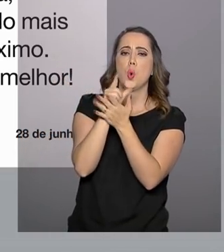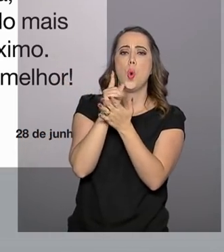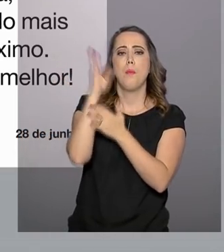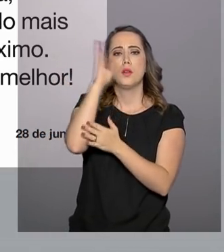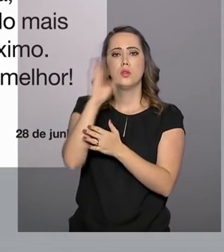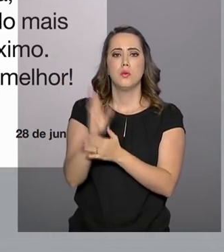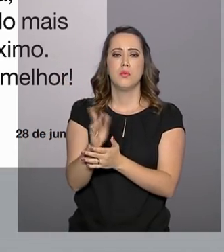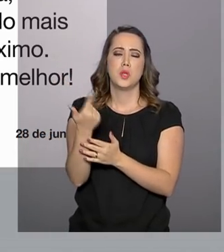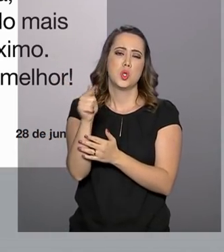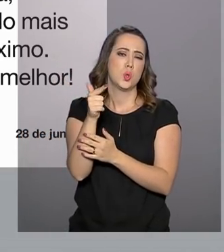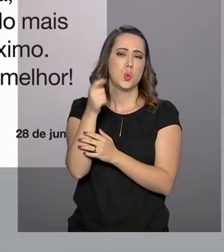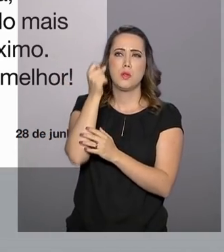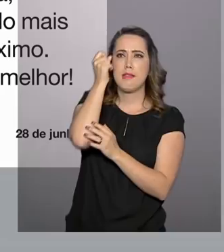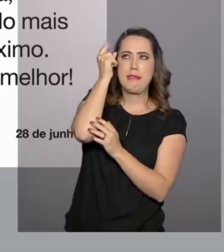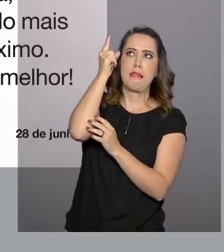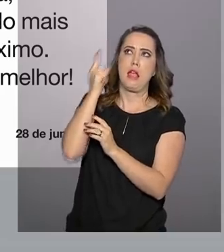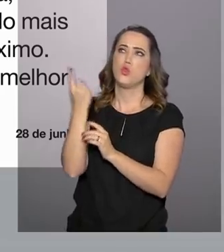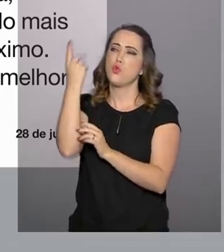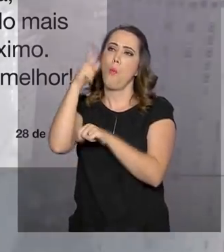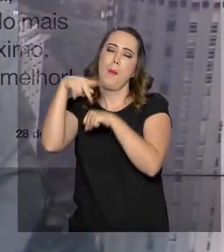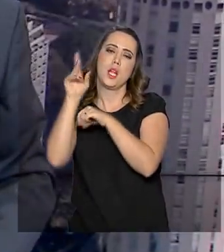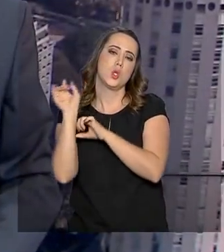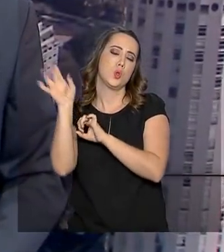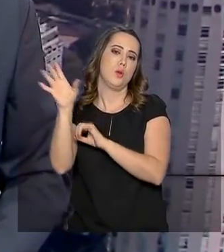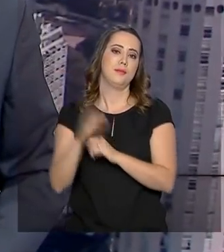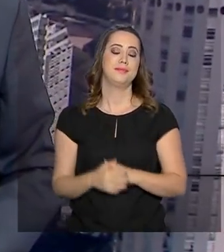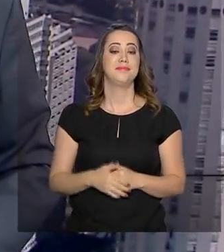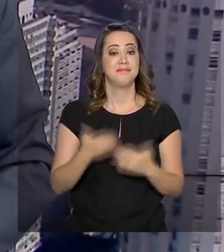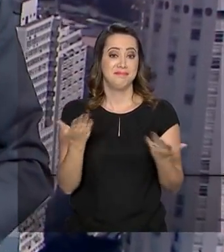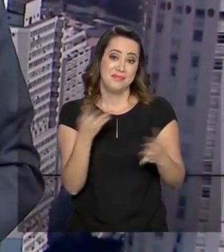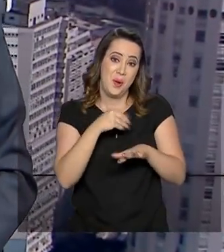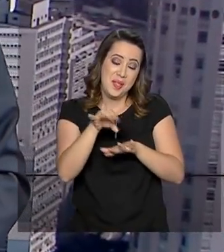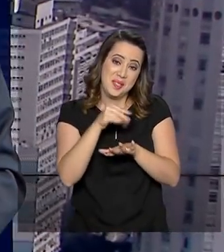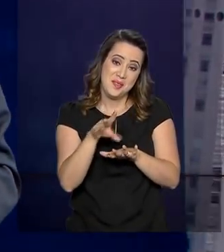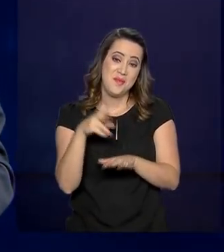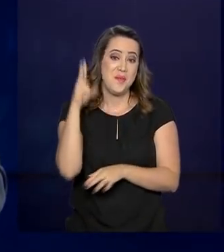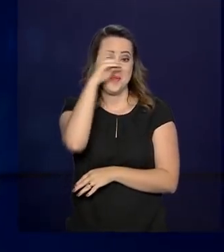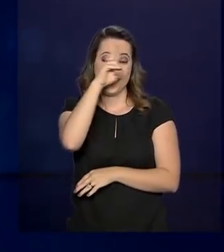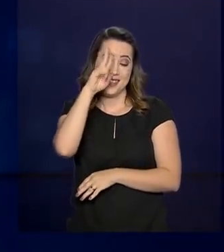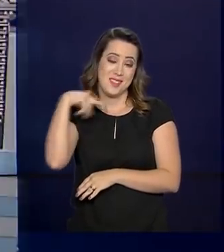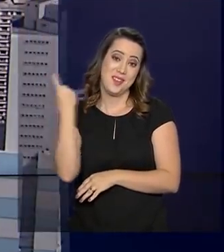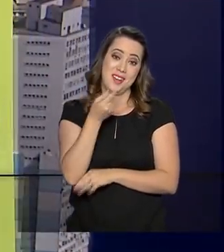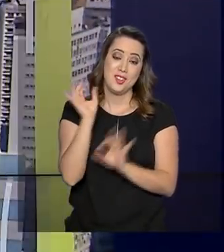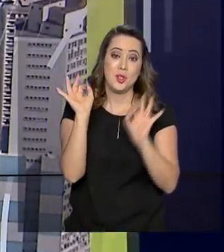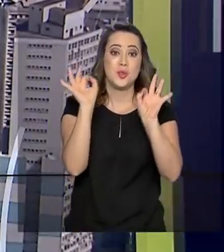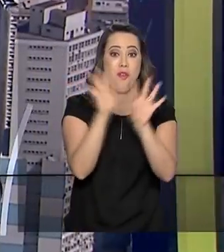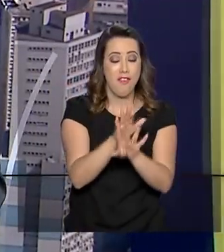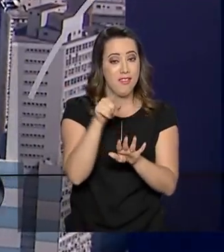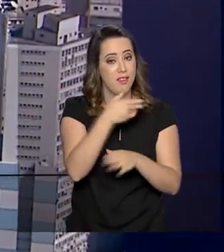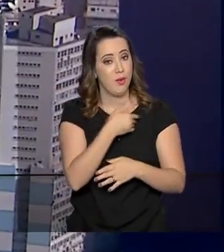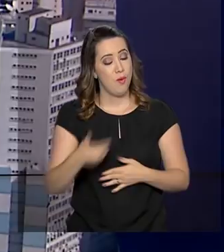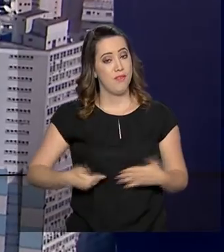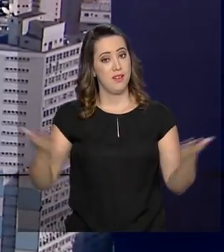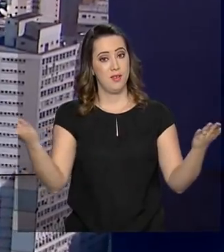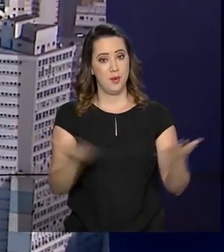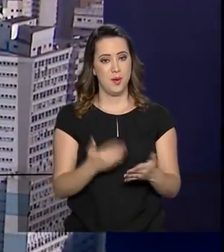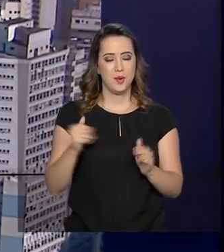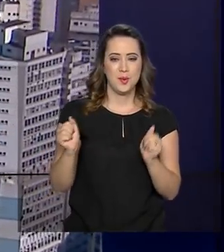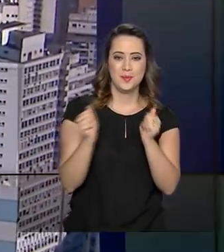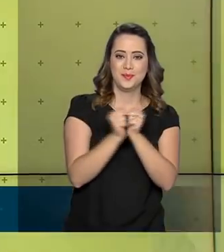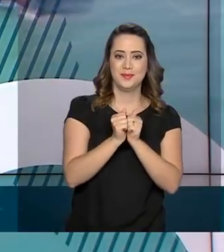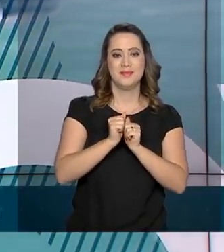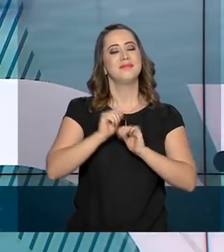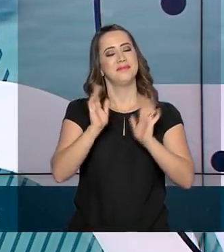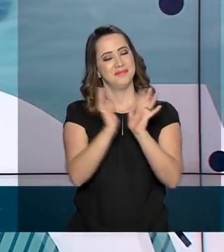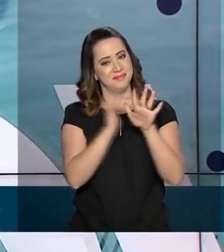sem viés ideológico. E com essa informação histórica, a gente encerra esta edição do Governo Agora. Continue